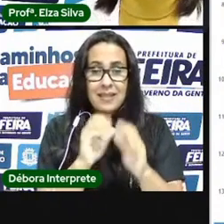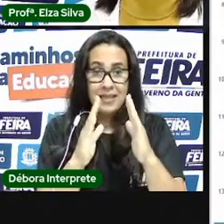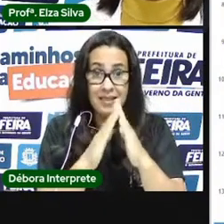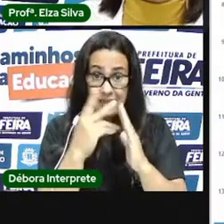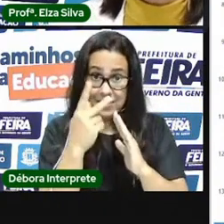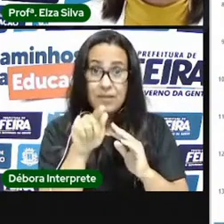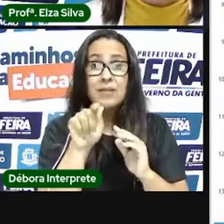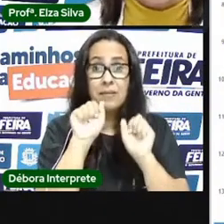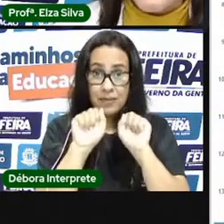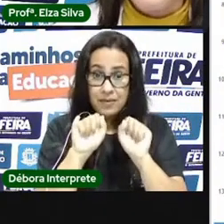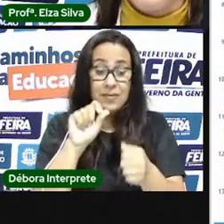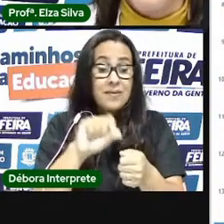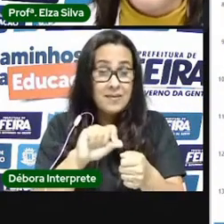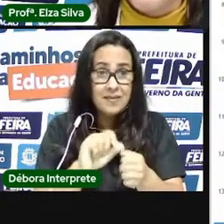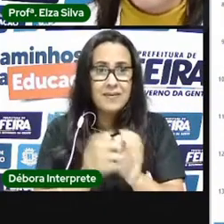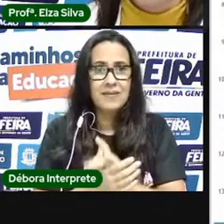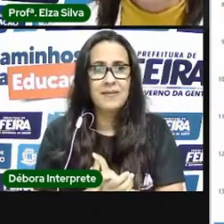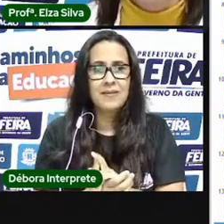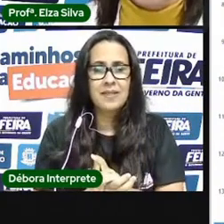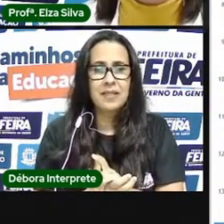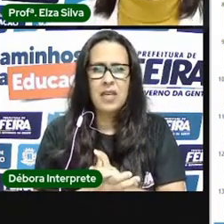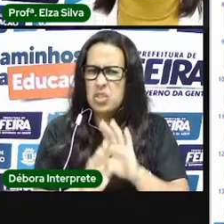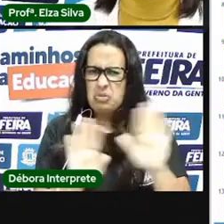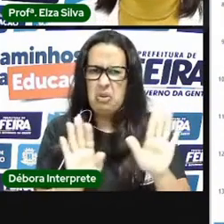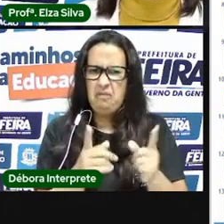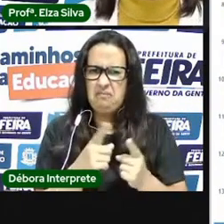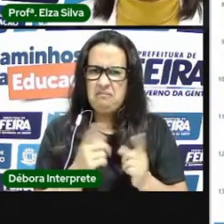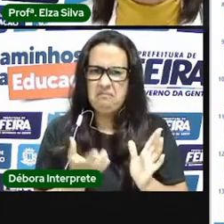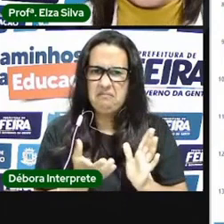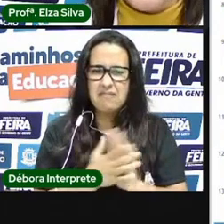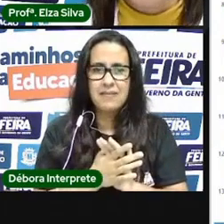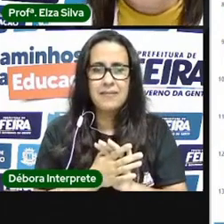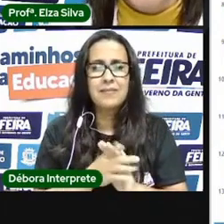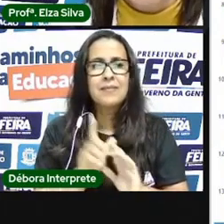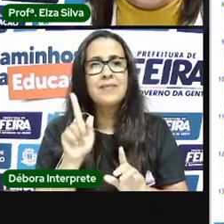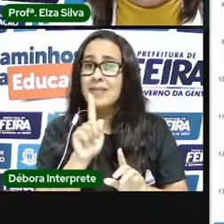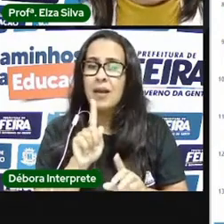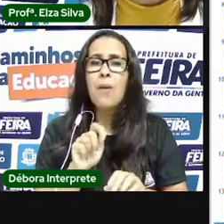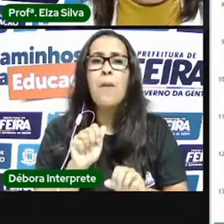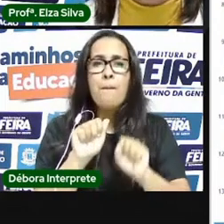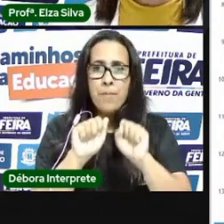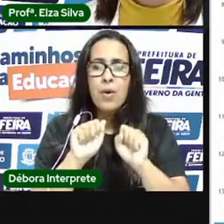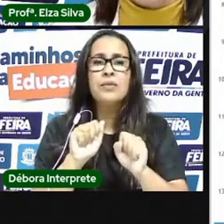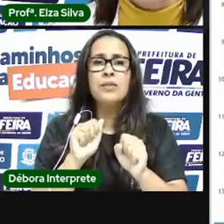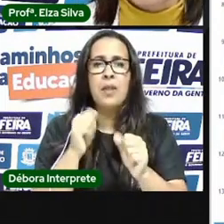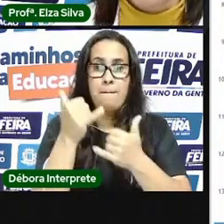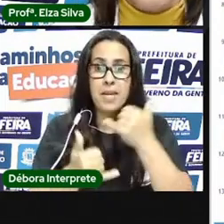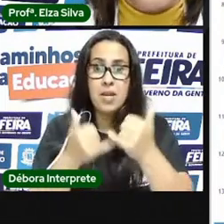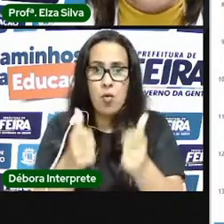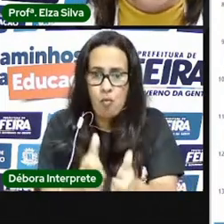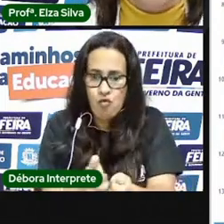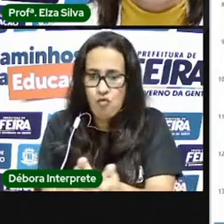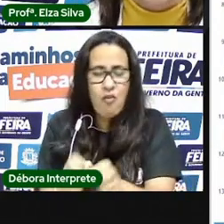além disso não só tem isso não viu gente você também pode jogar tem variados jogos